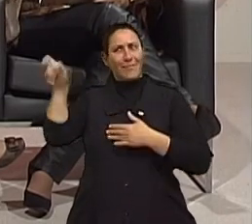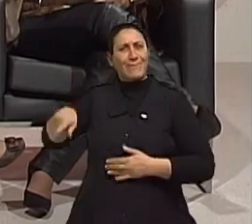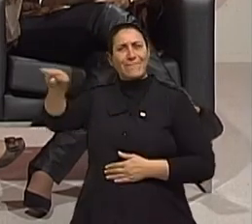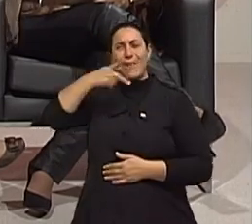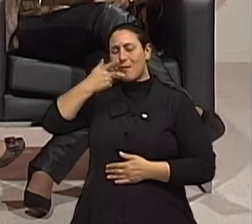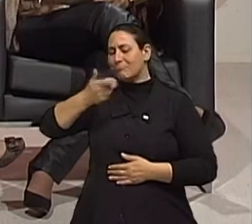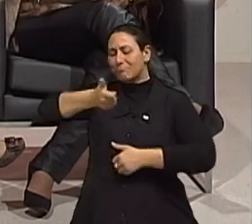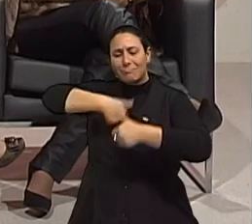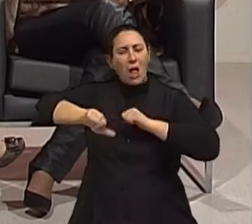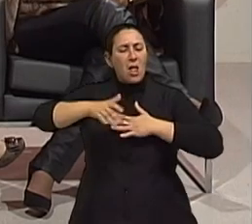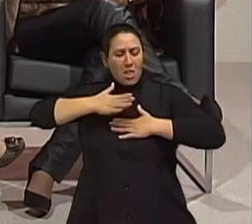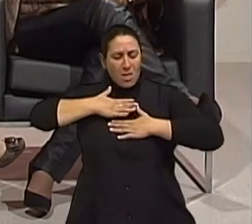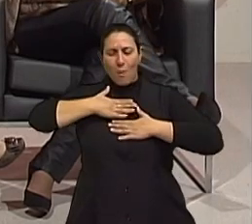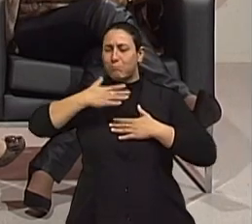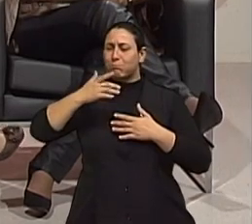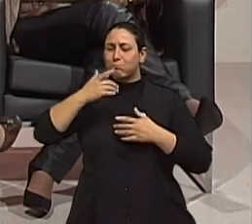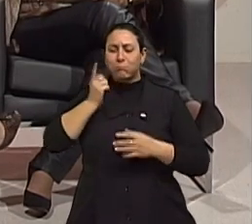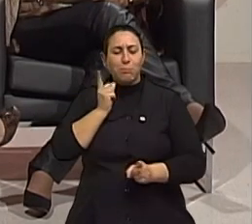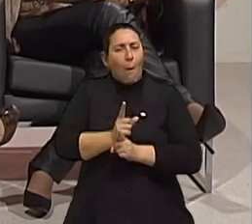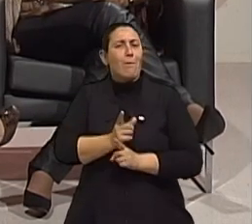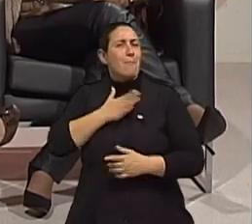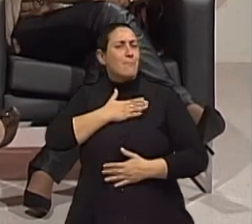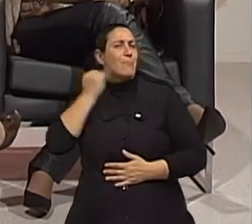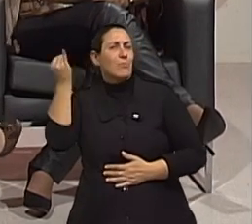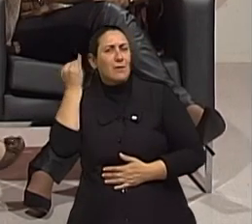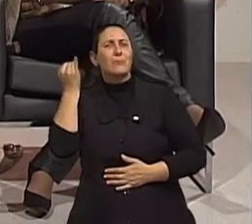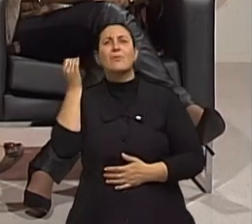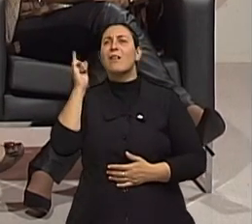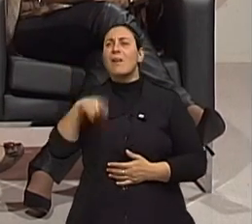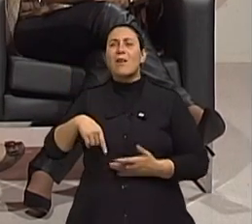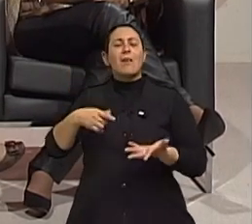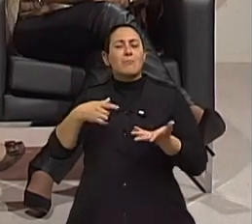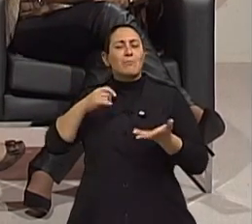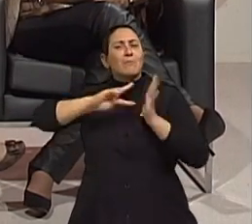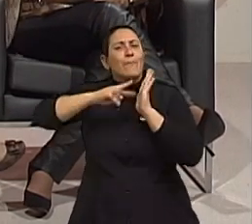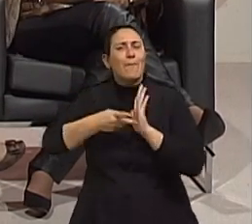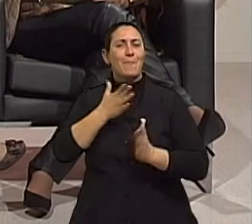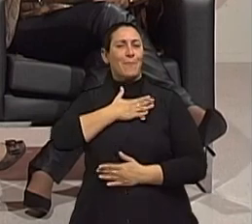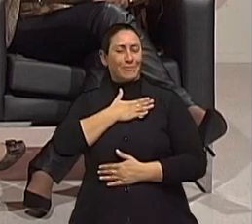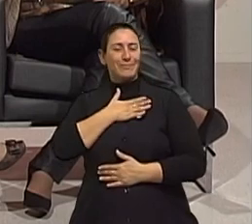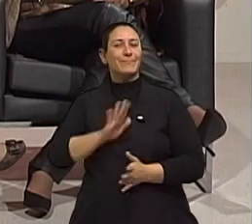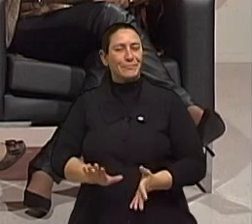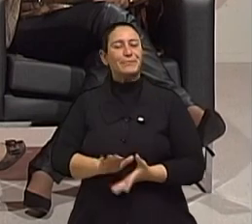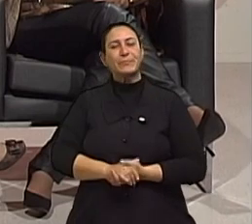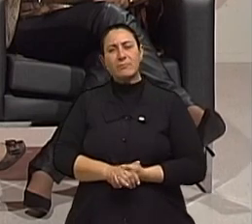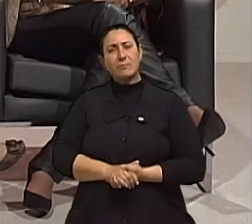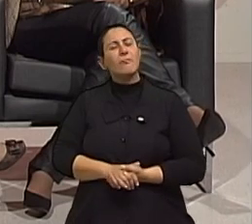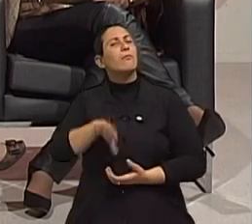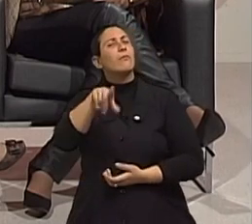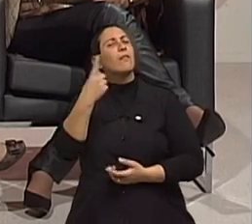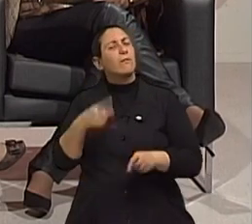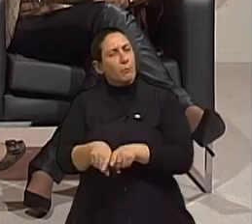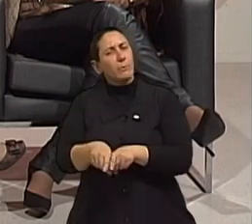com adjetivo, né? Sim, É uma troca gratificante. Eu gostaria que a gente pontuasse também a